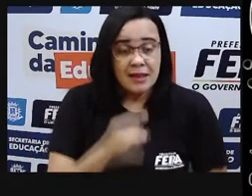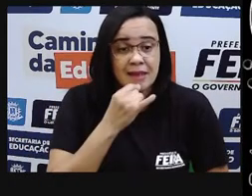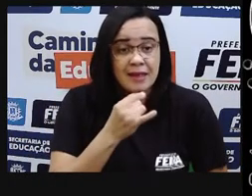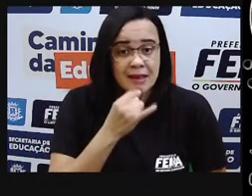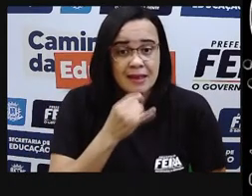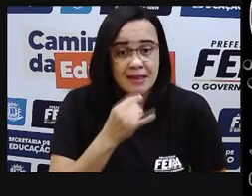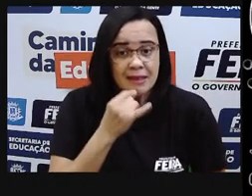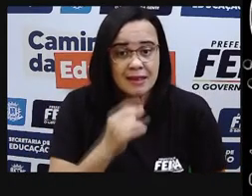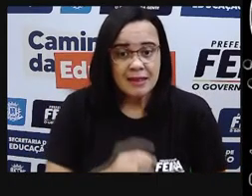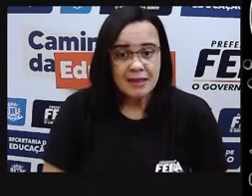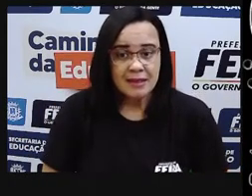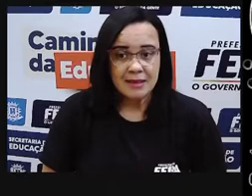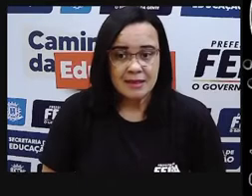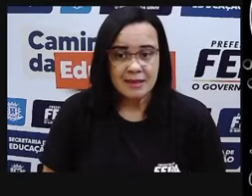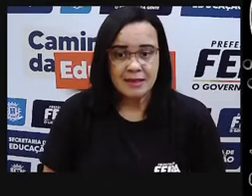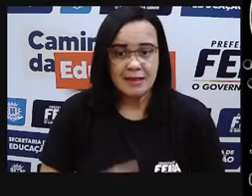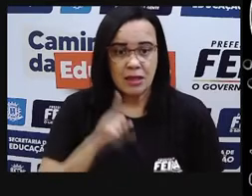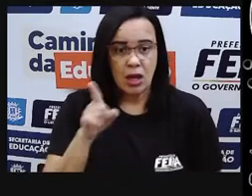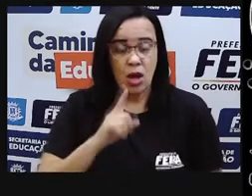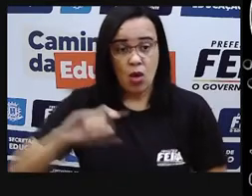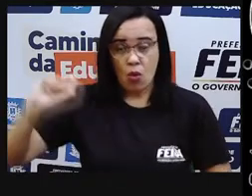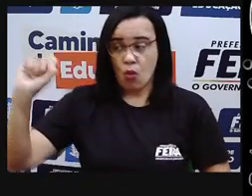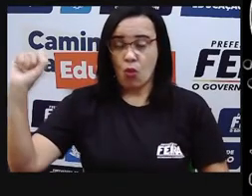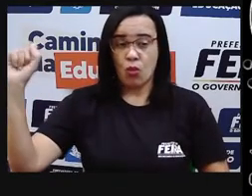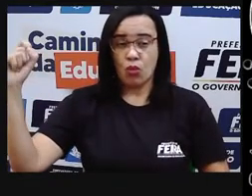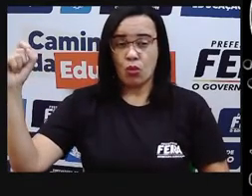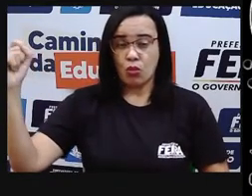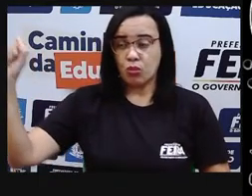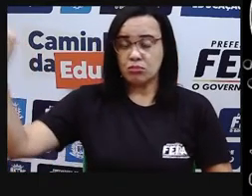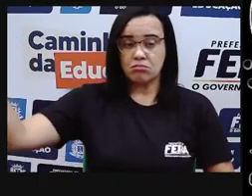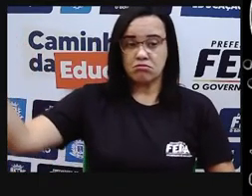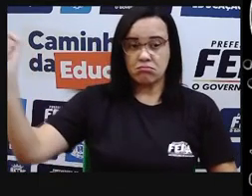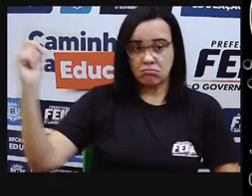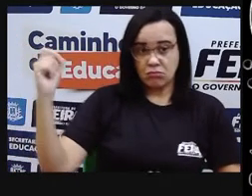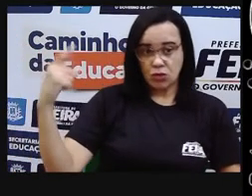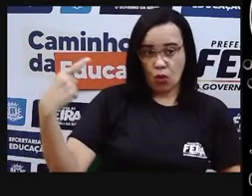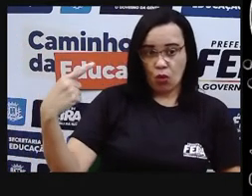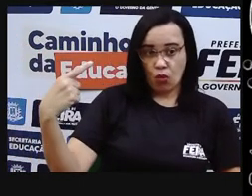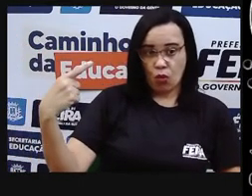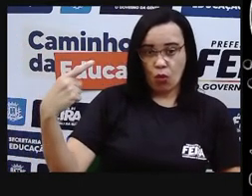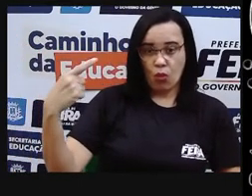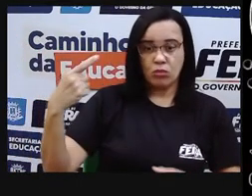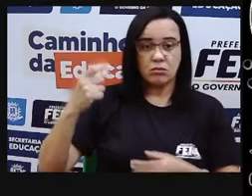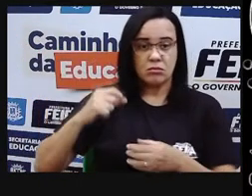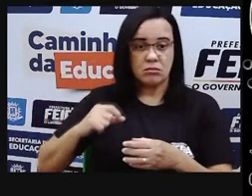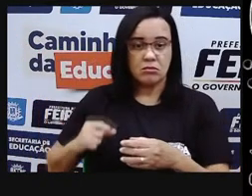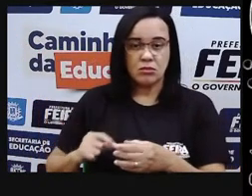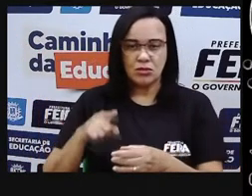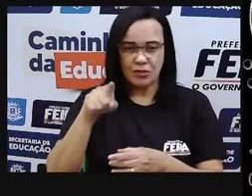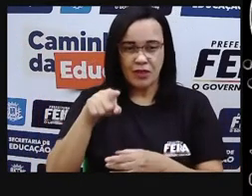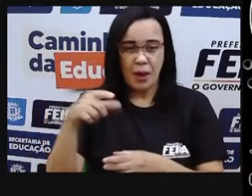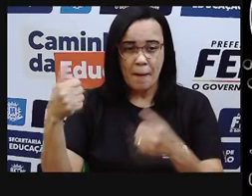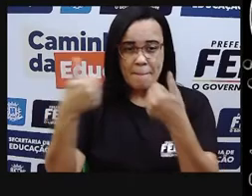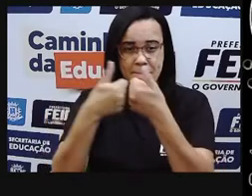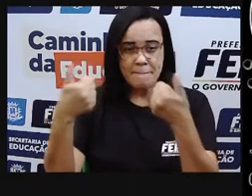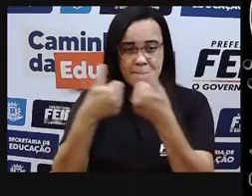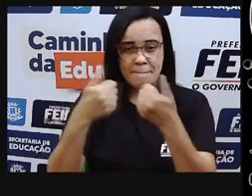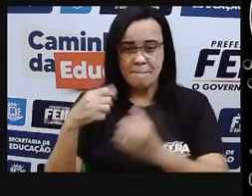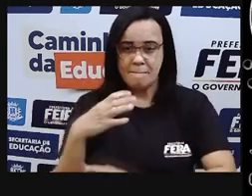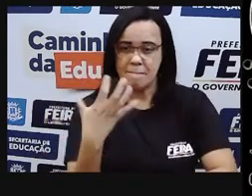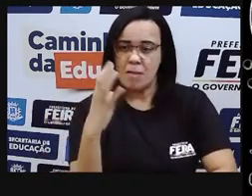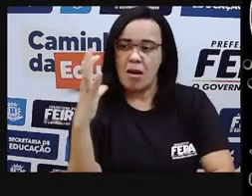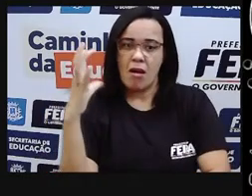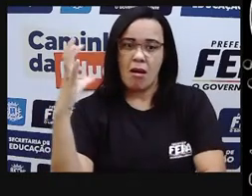alcança as folhas de uma planta, essa energia luminosa vai se transformar